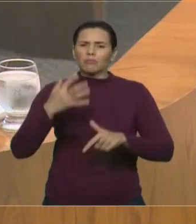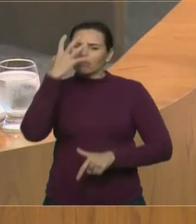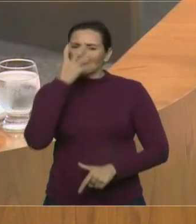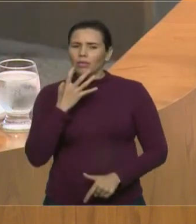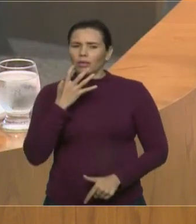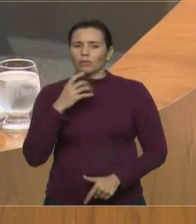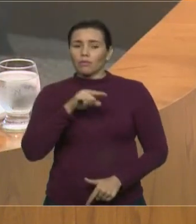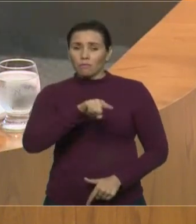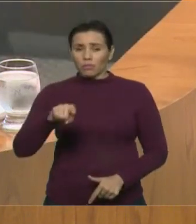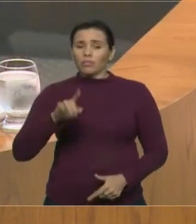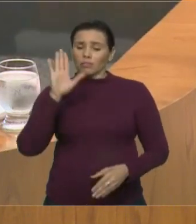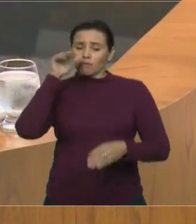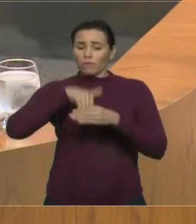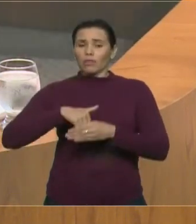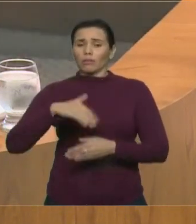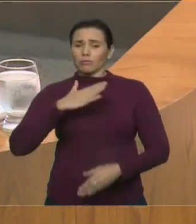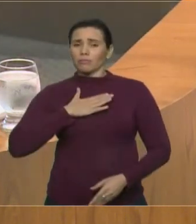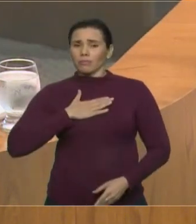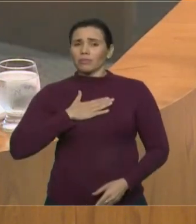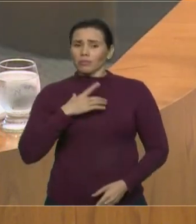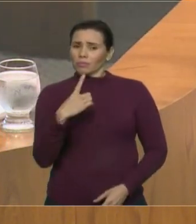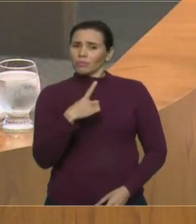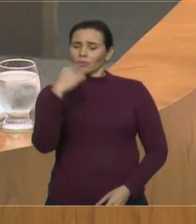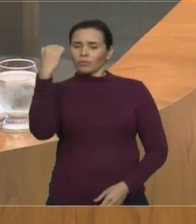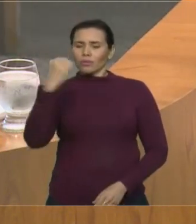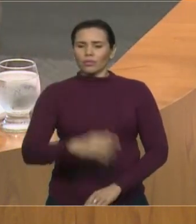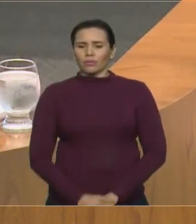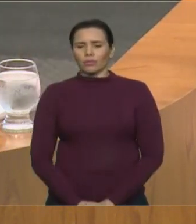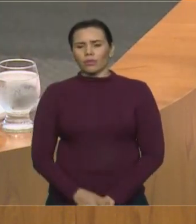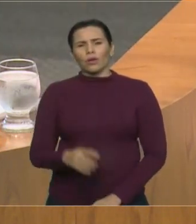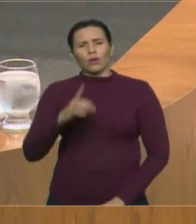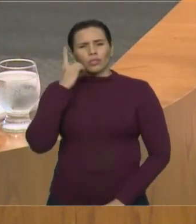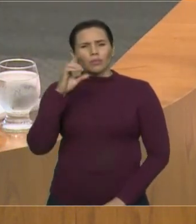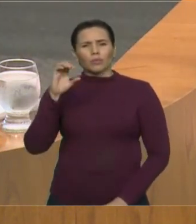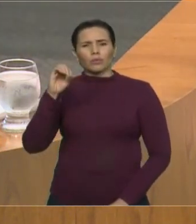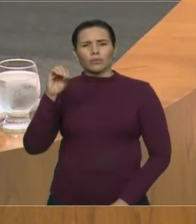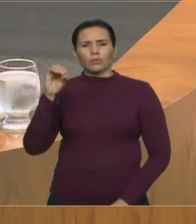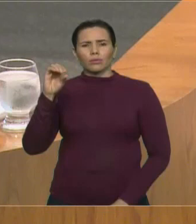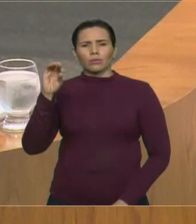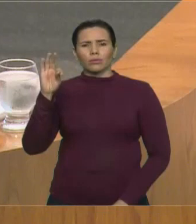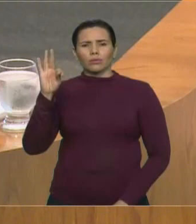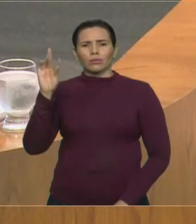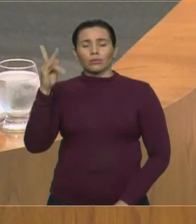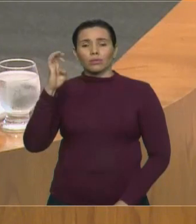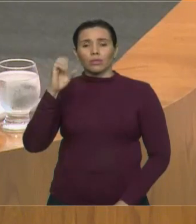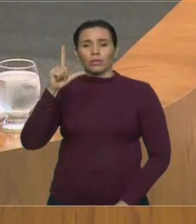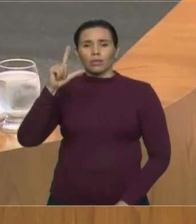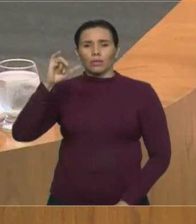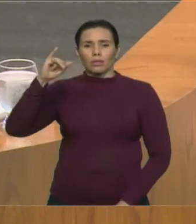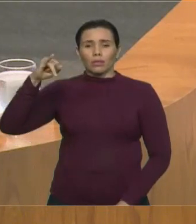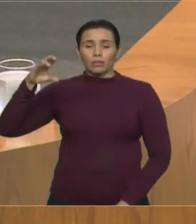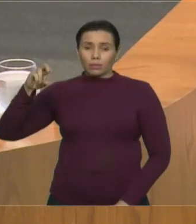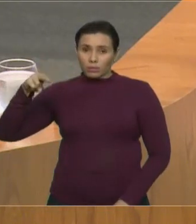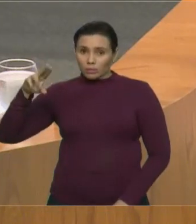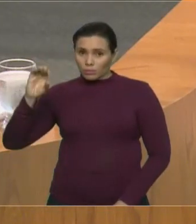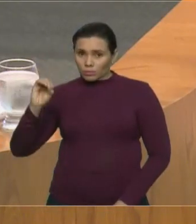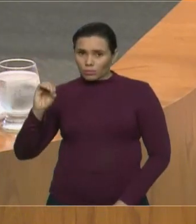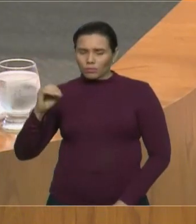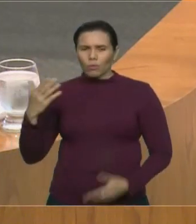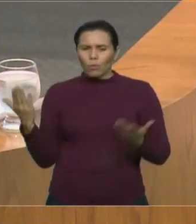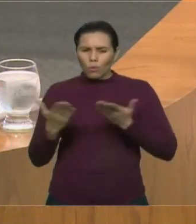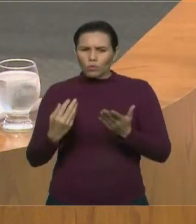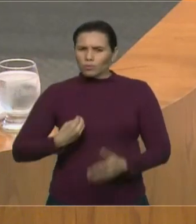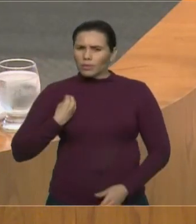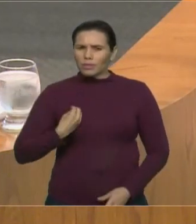do deputado Otelino, infelizmente ele não está aqui, mas que eu tenho muito respeito e admiração, que ele disse certa